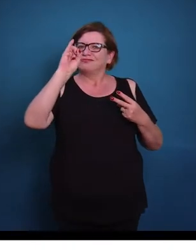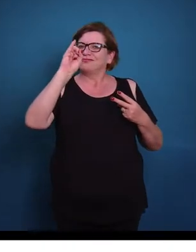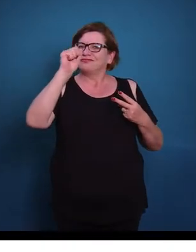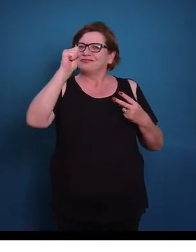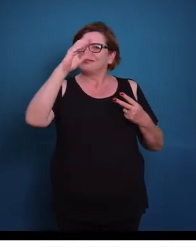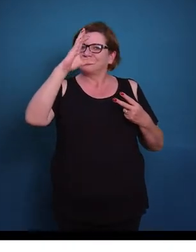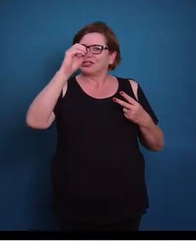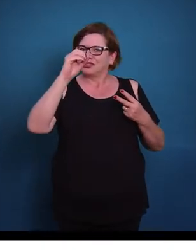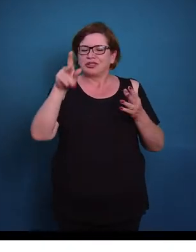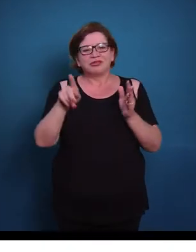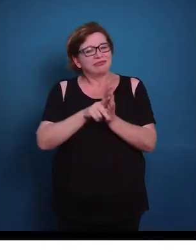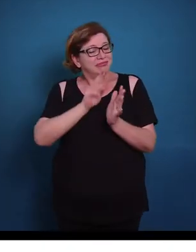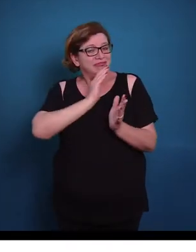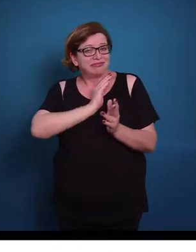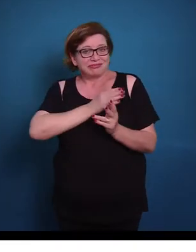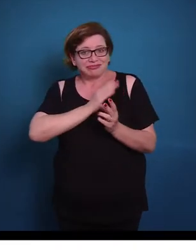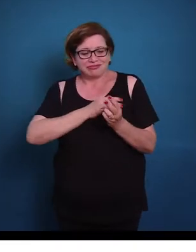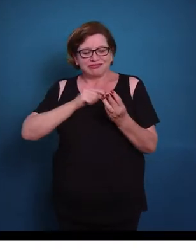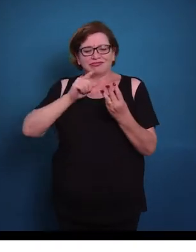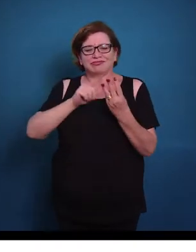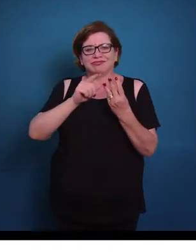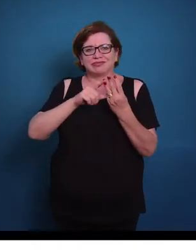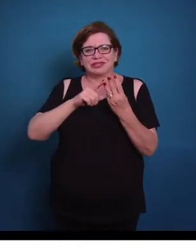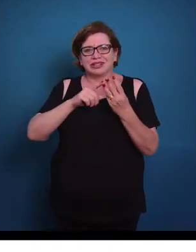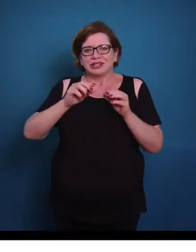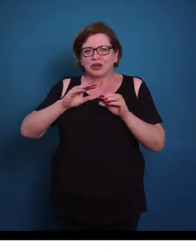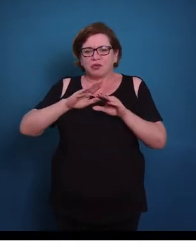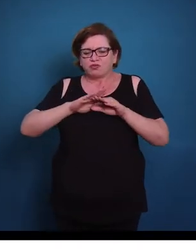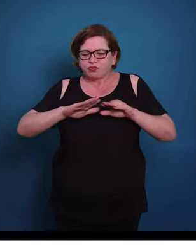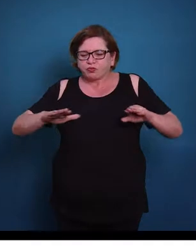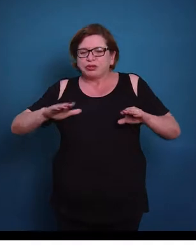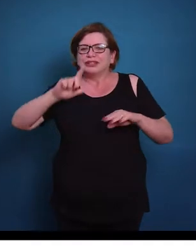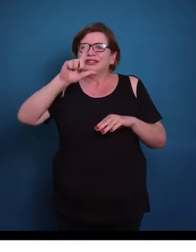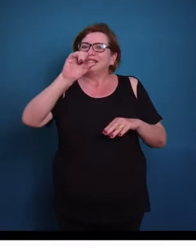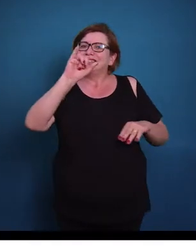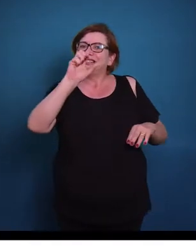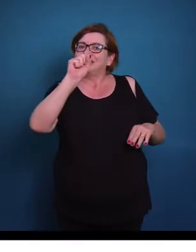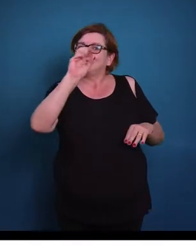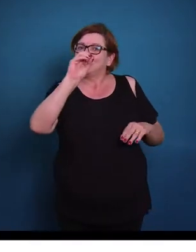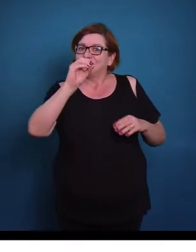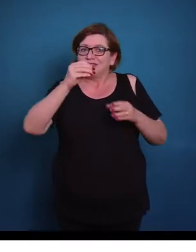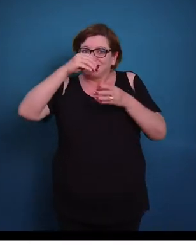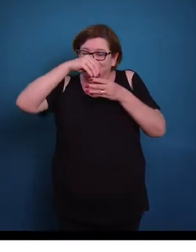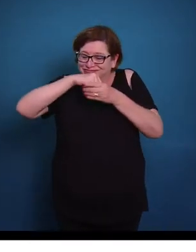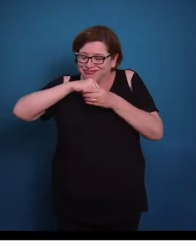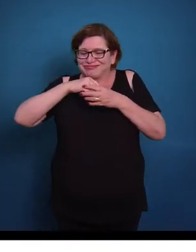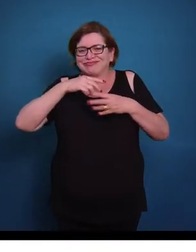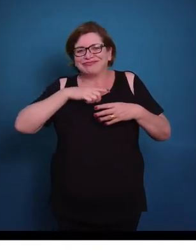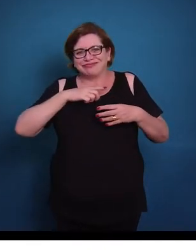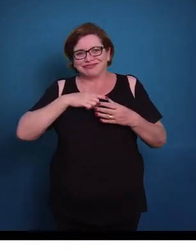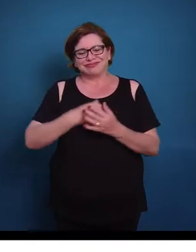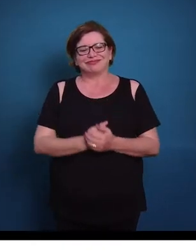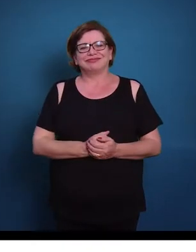caso é característico do coração. E o músculo liso, que está relacionado com os nossos órgãos internos.